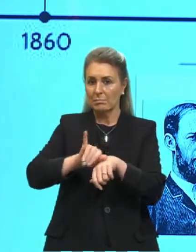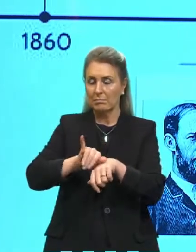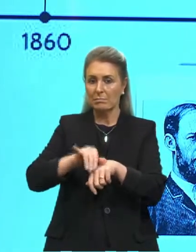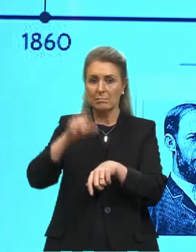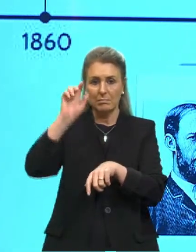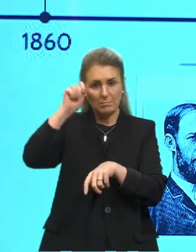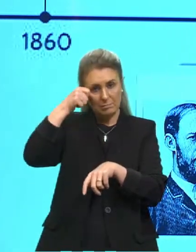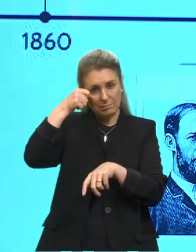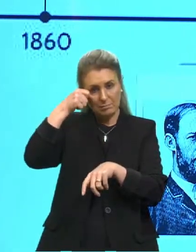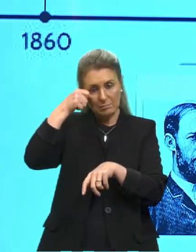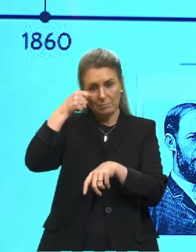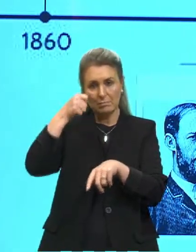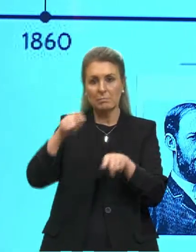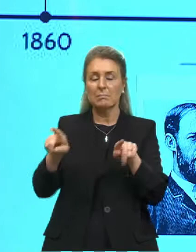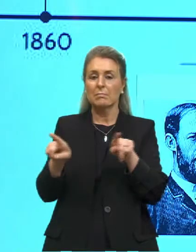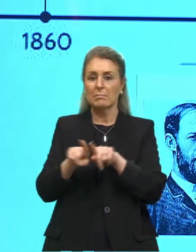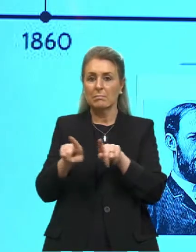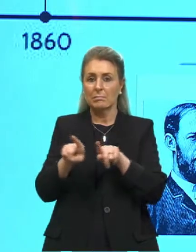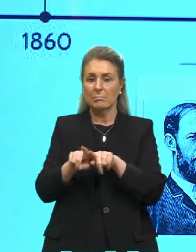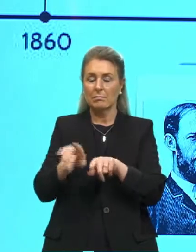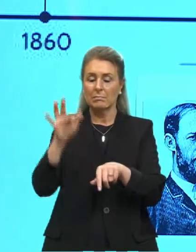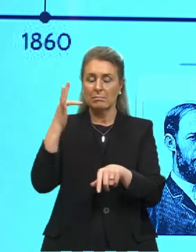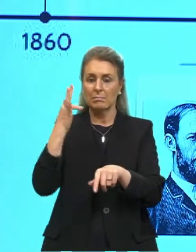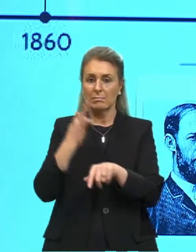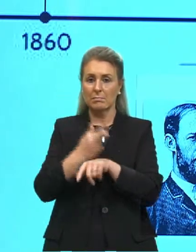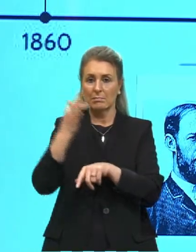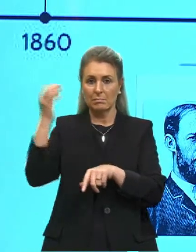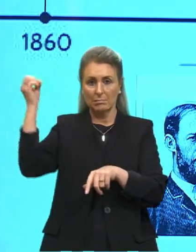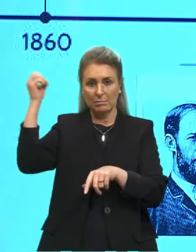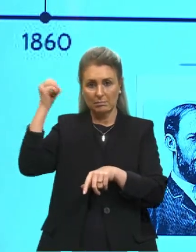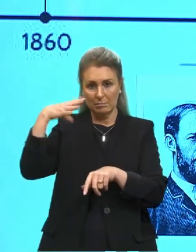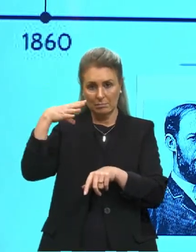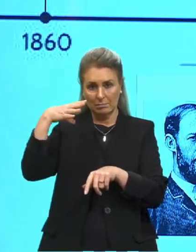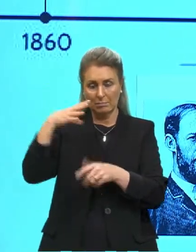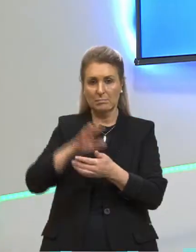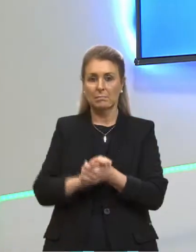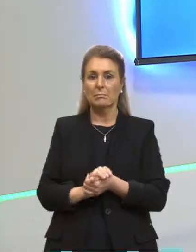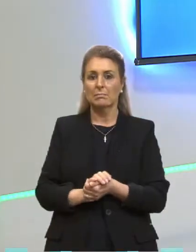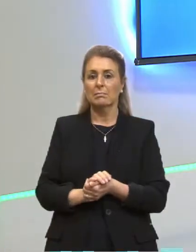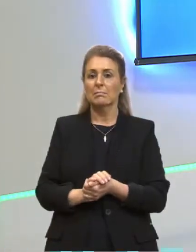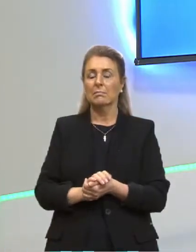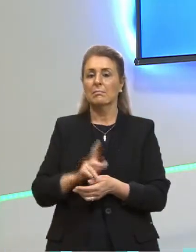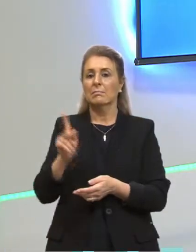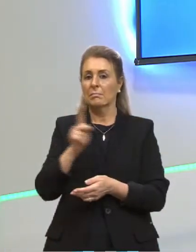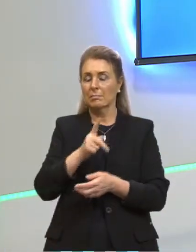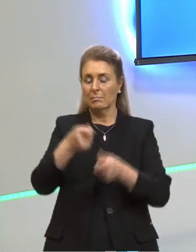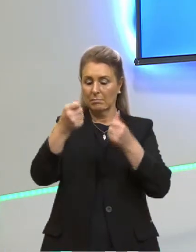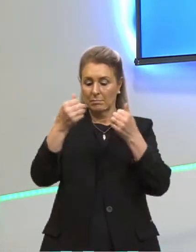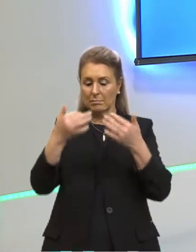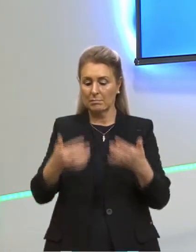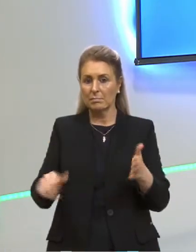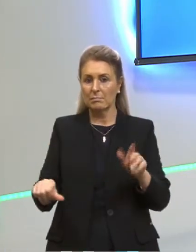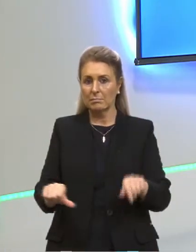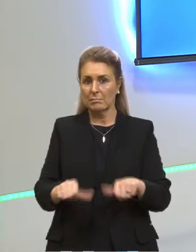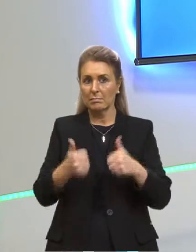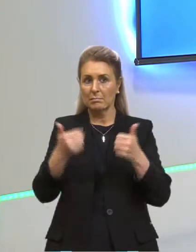principalmente do efeito fotoelétrico, certo? Vamos entender um pouco de tudo isso que eu falei, importante que vocês